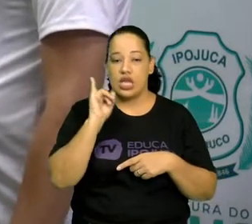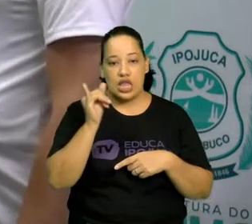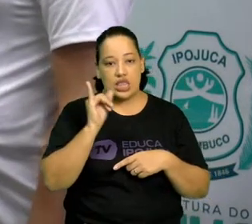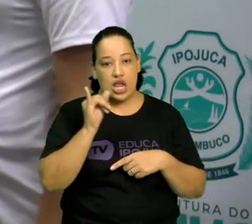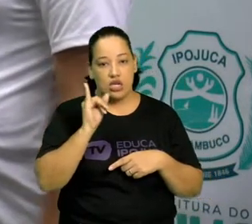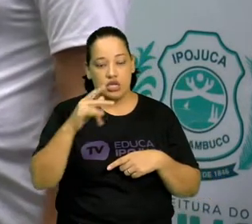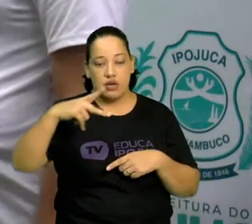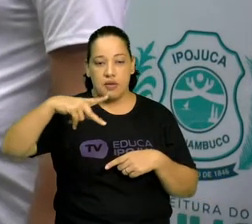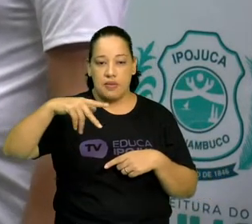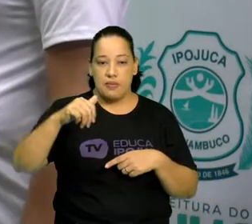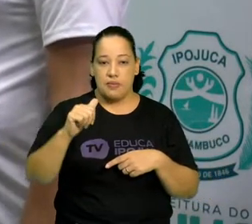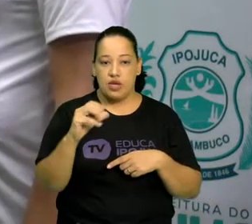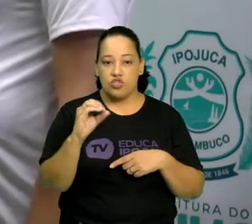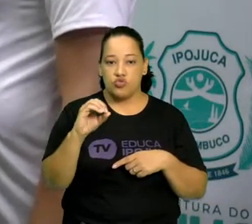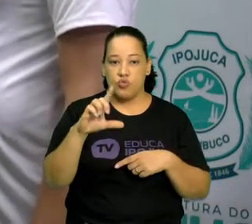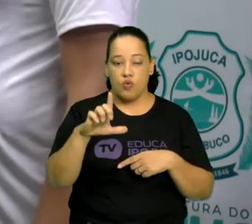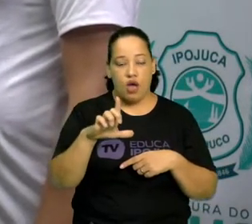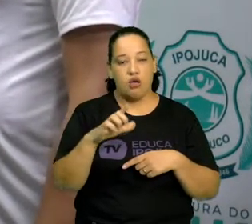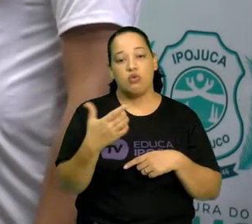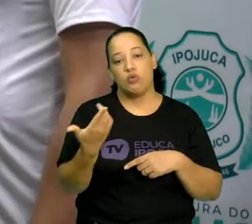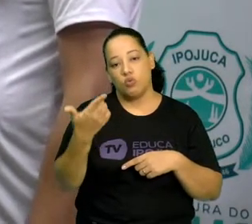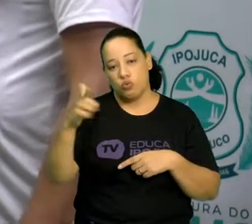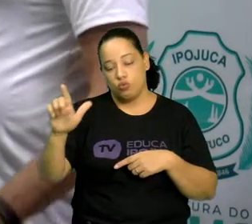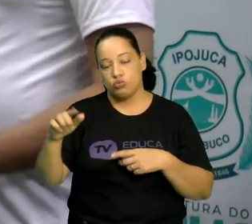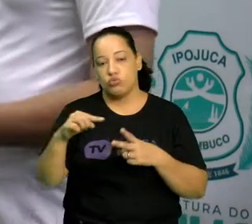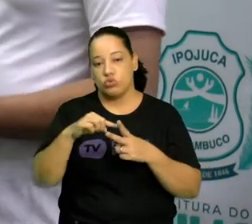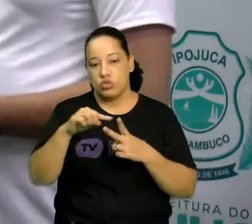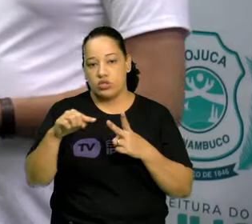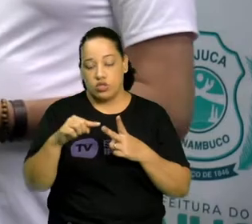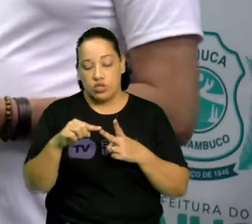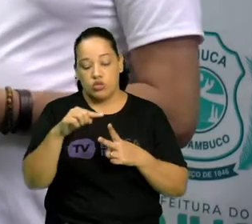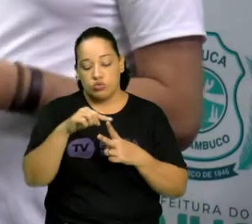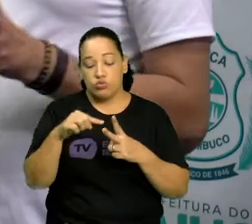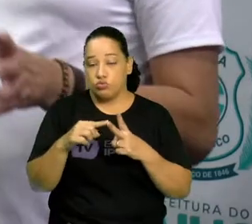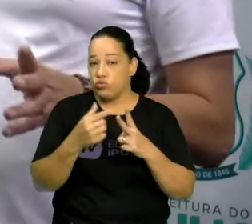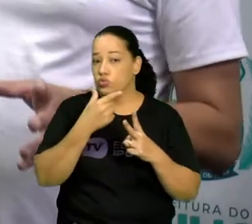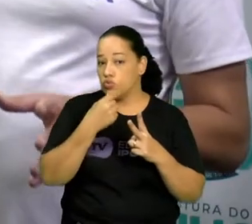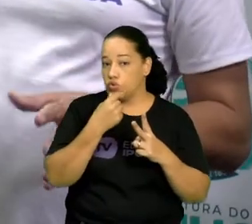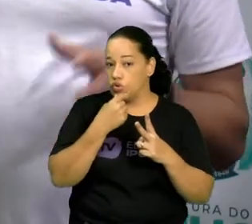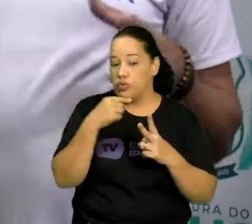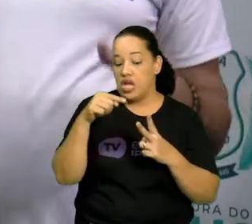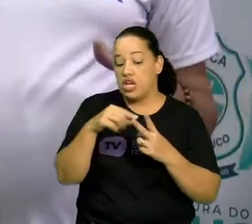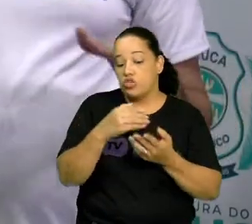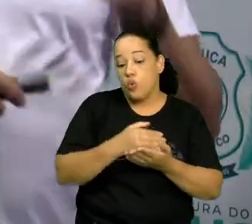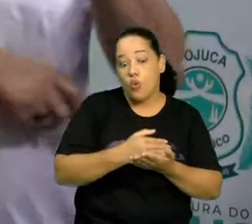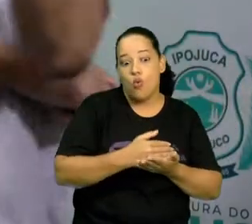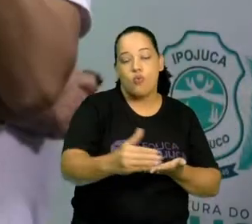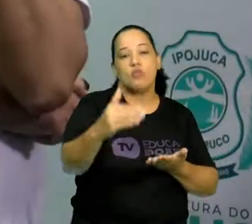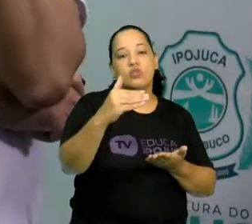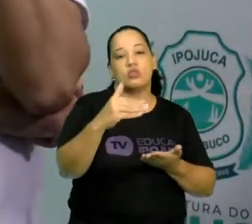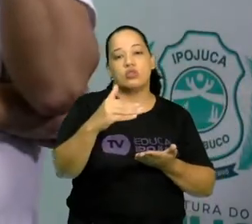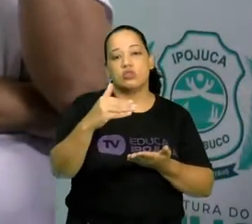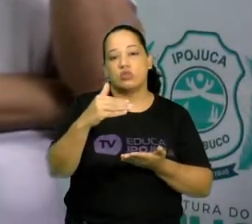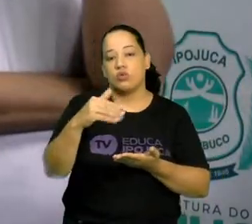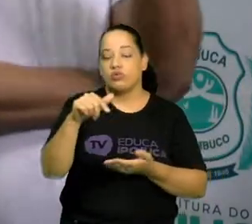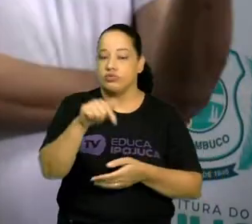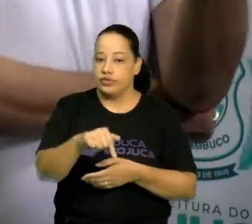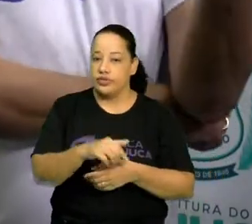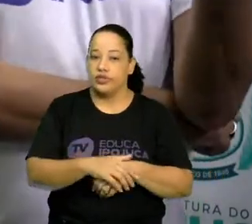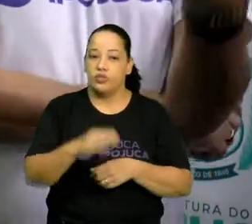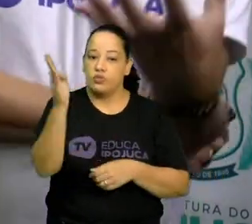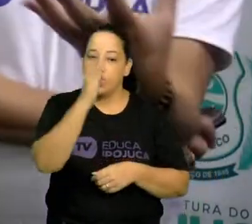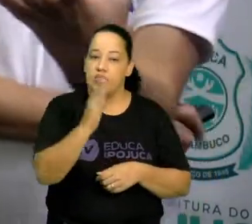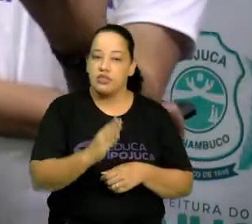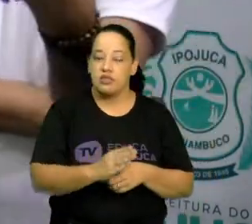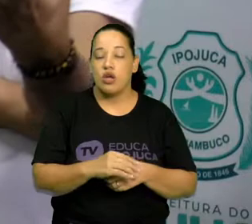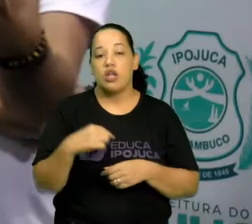e Segreto, considerados os primeiros cineastas brasileiros. Vejam. Quando a